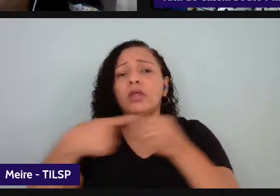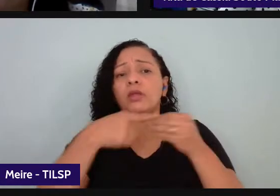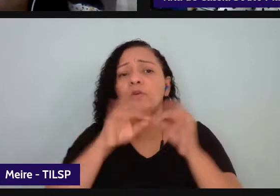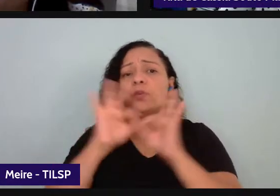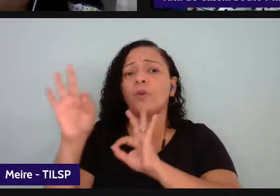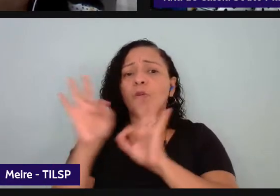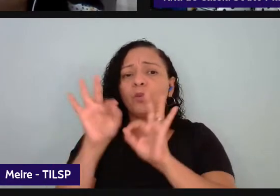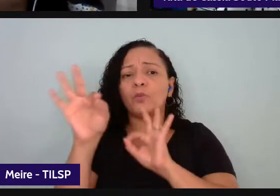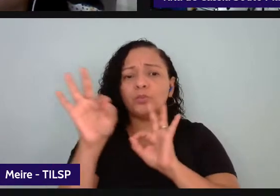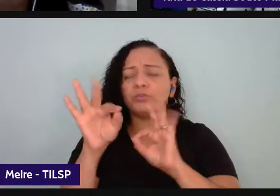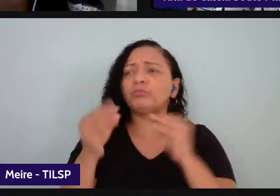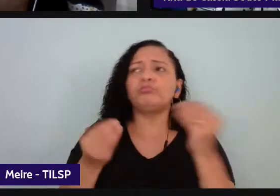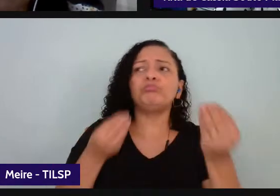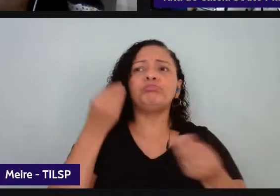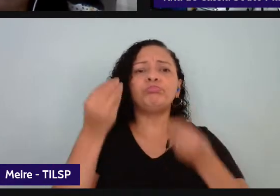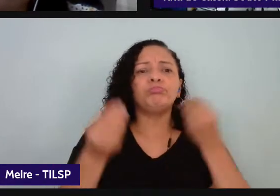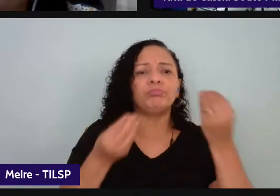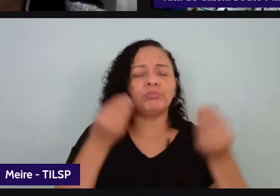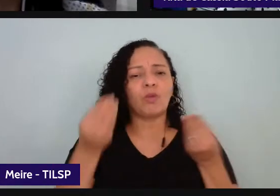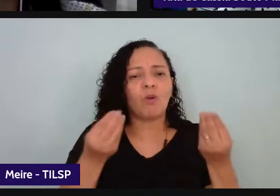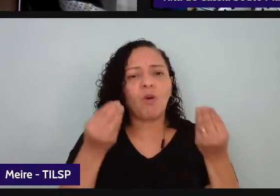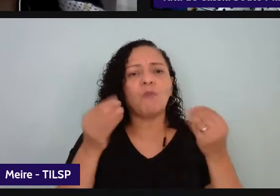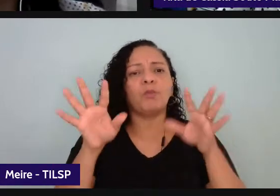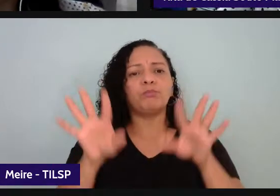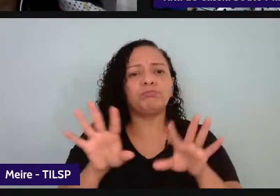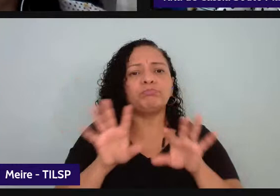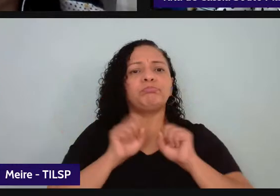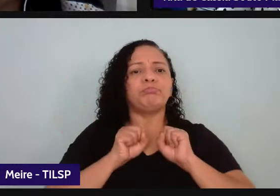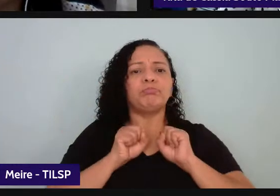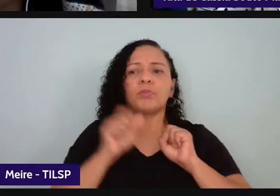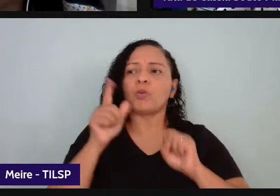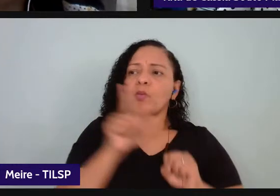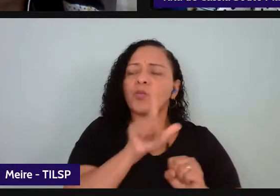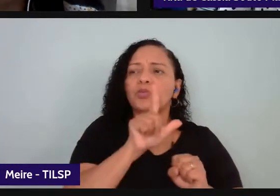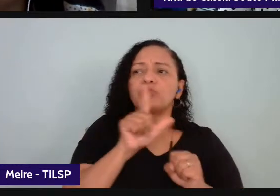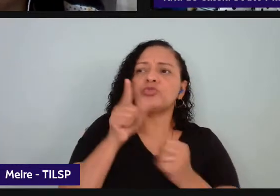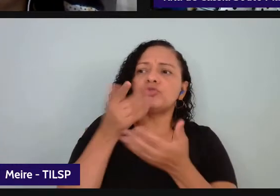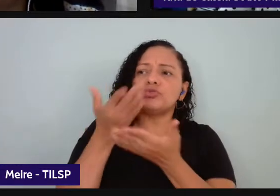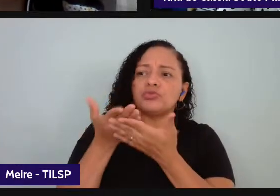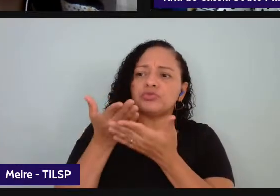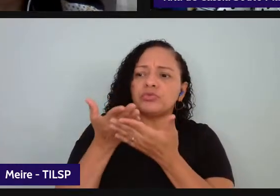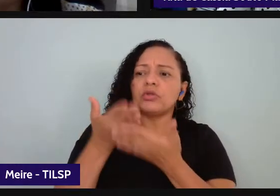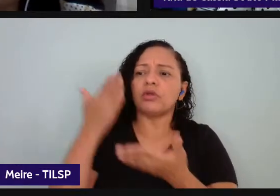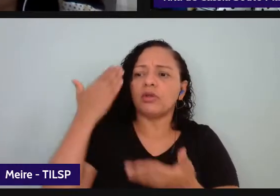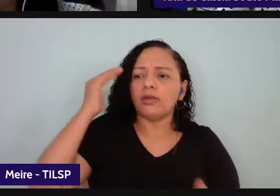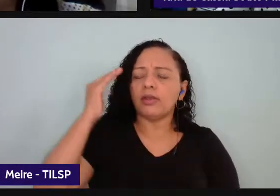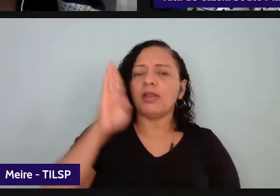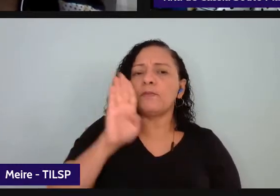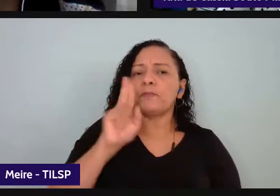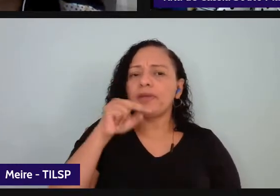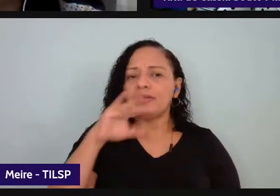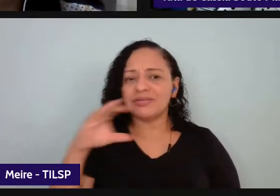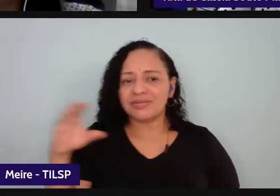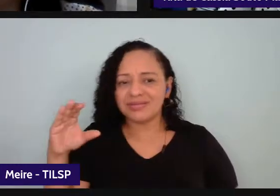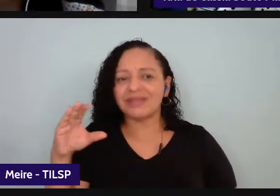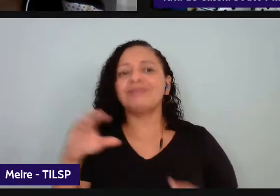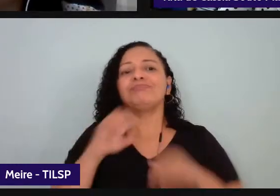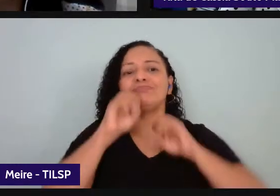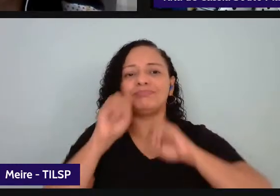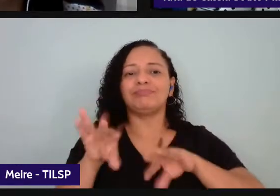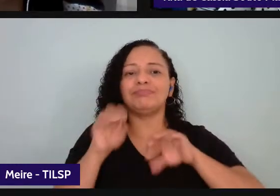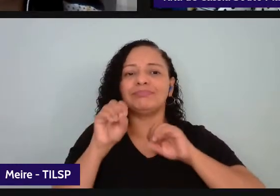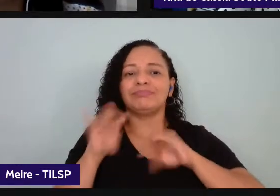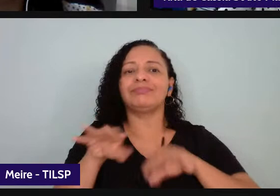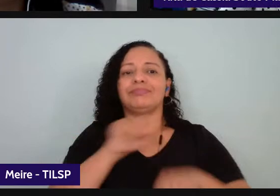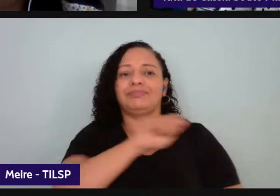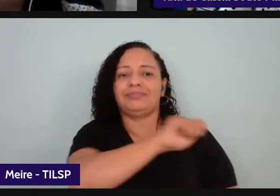do estado como se apropriar disso para levar ao nosso estudante e aí a gente tem também um